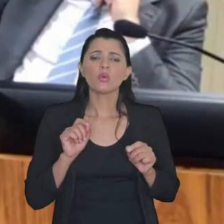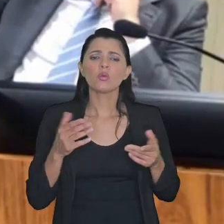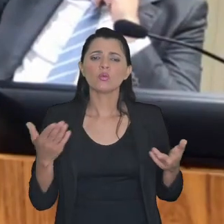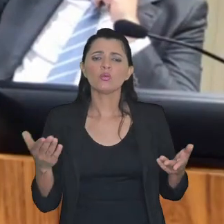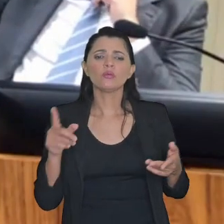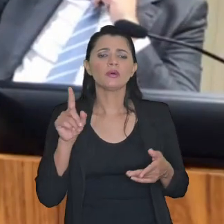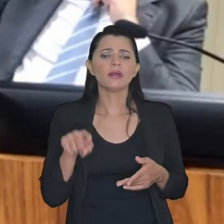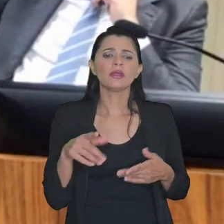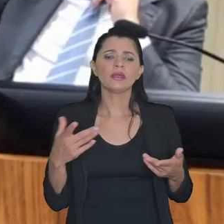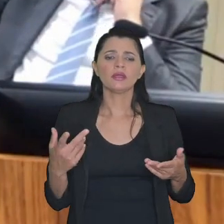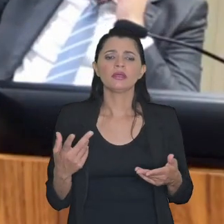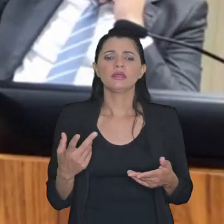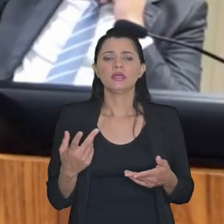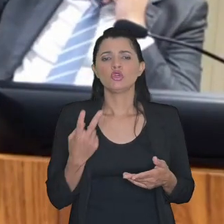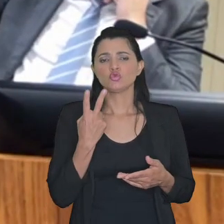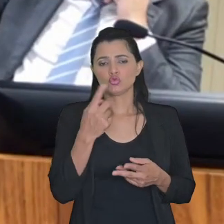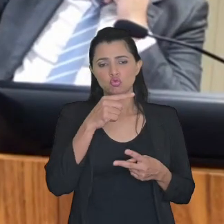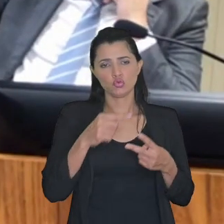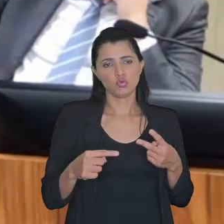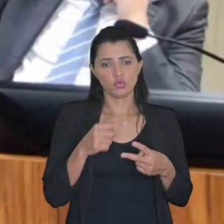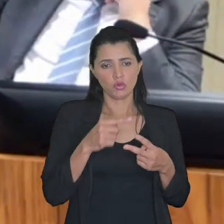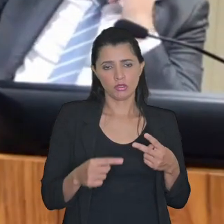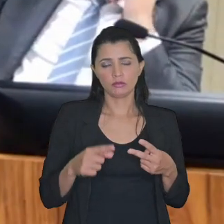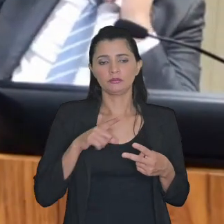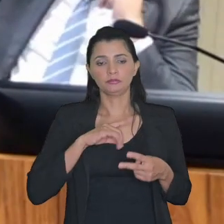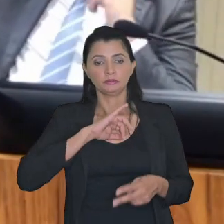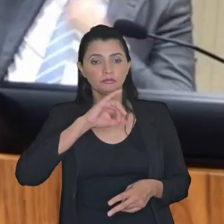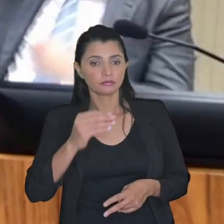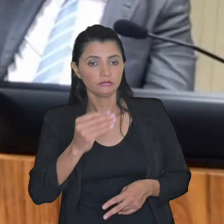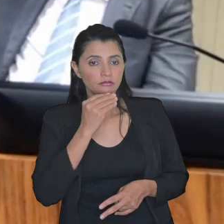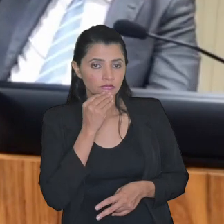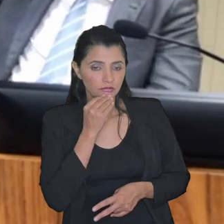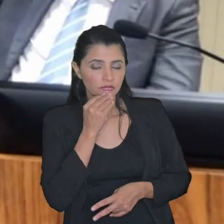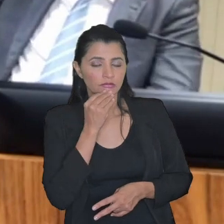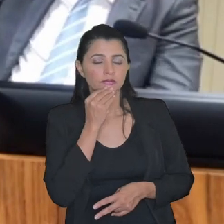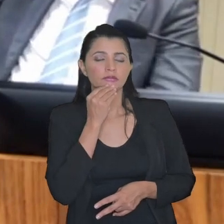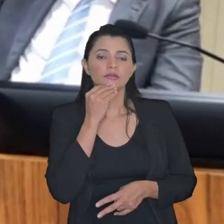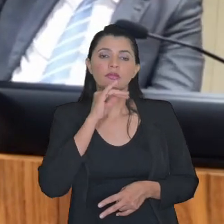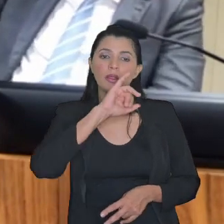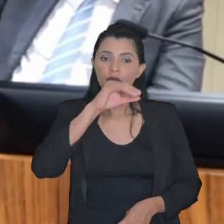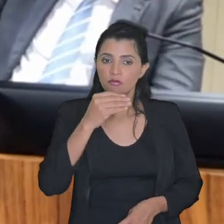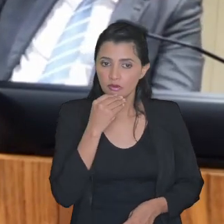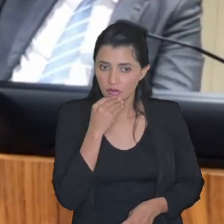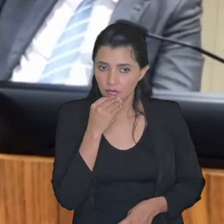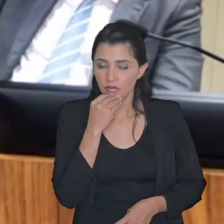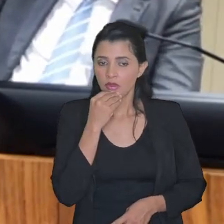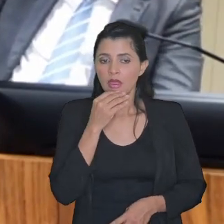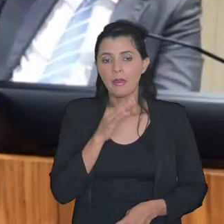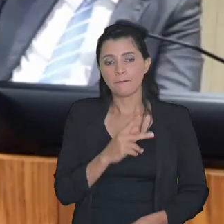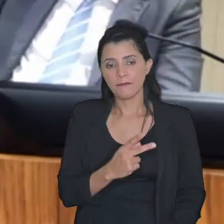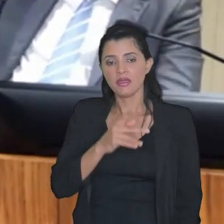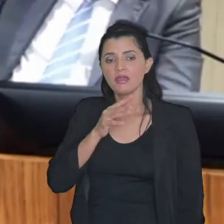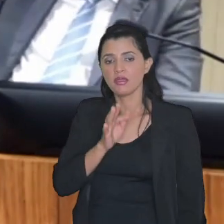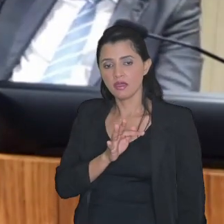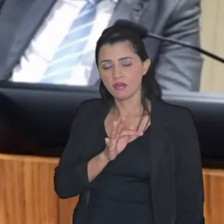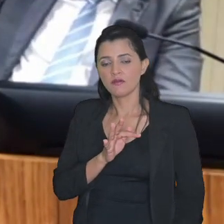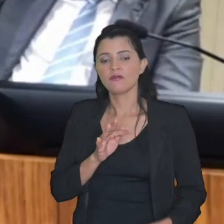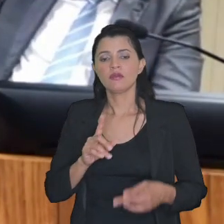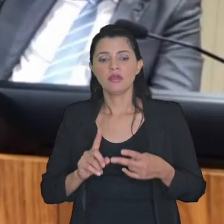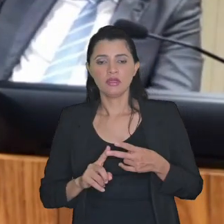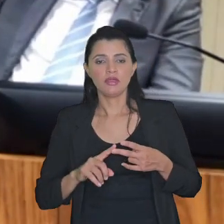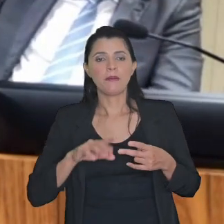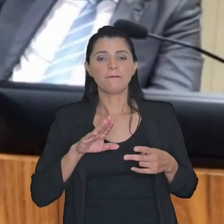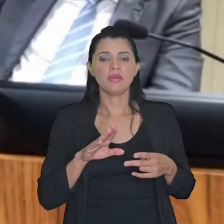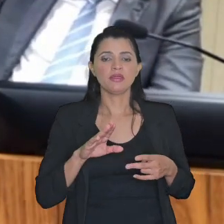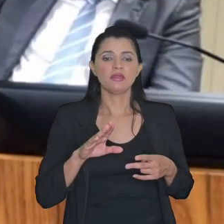de duas ordens aproveitamento de de de de PF e de